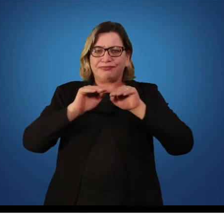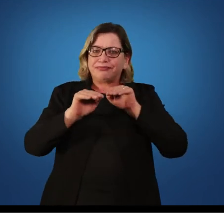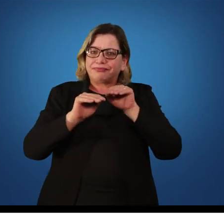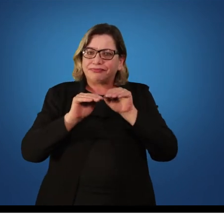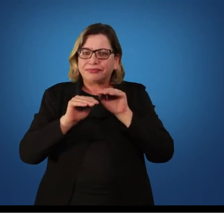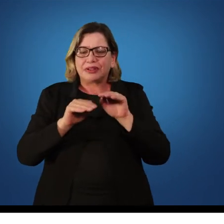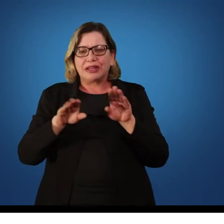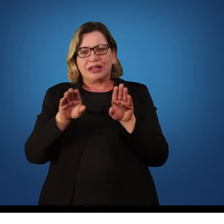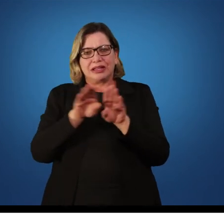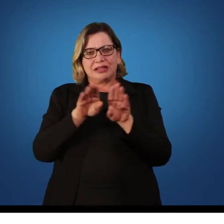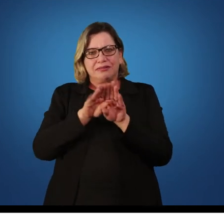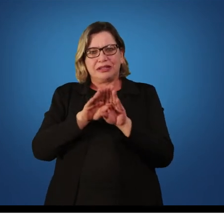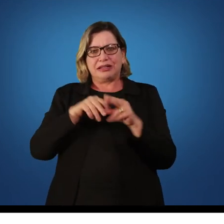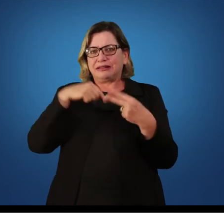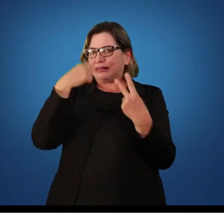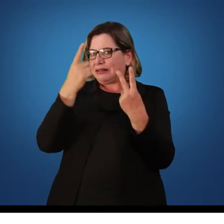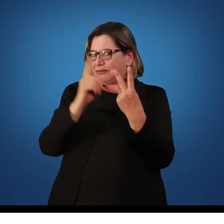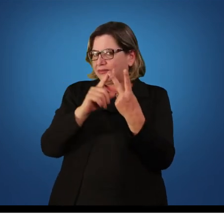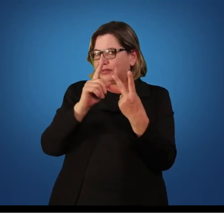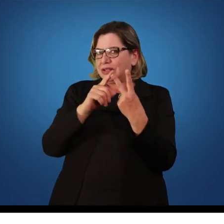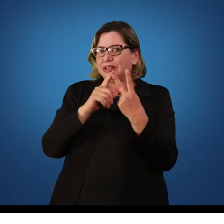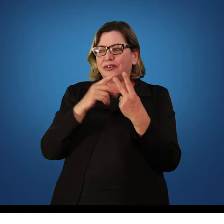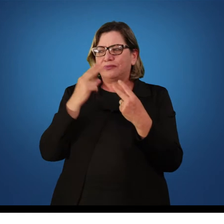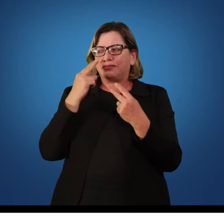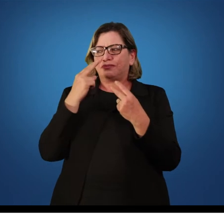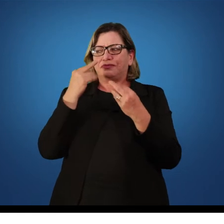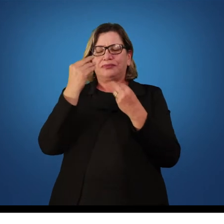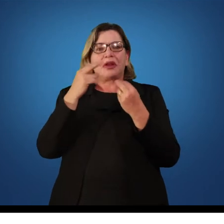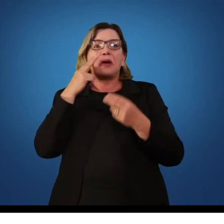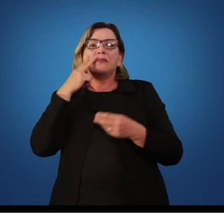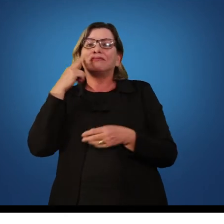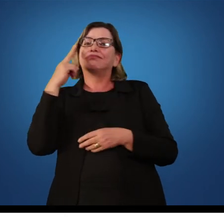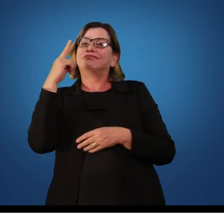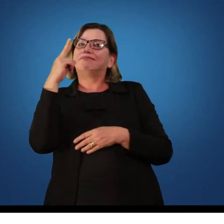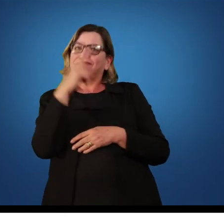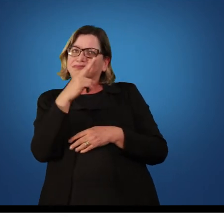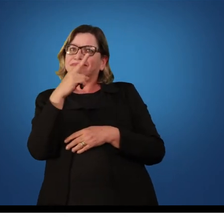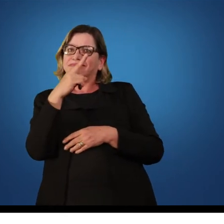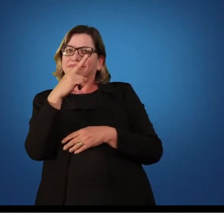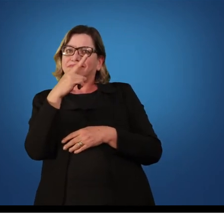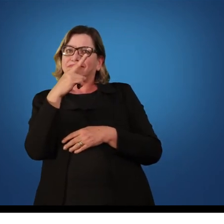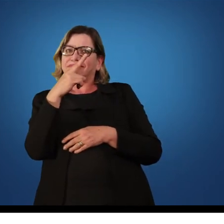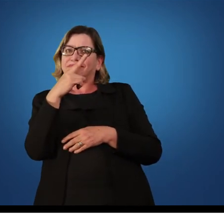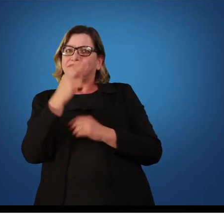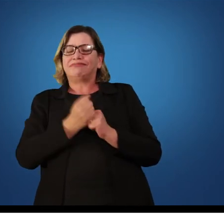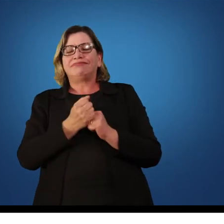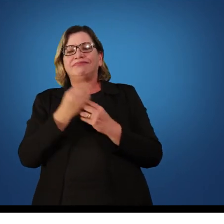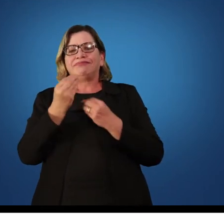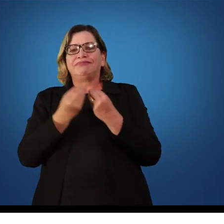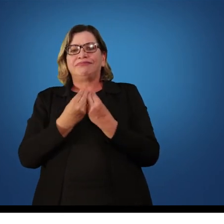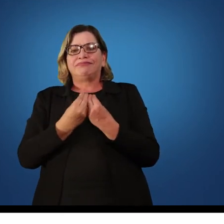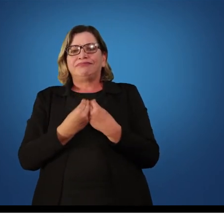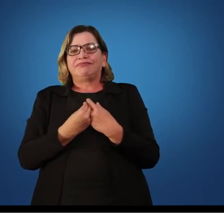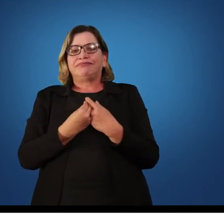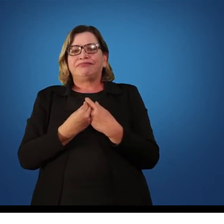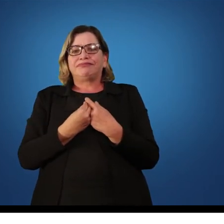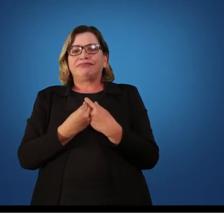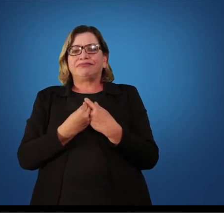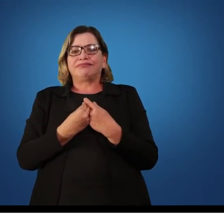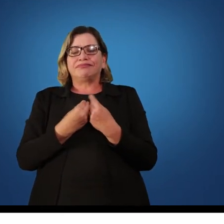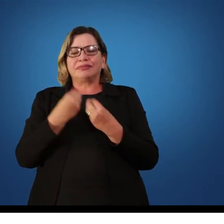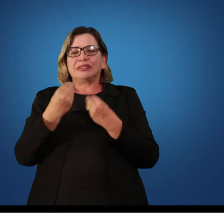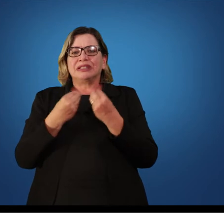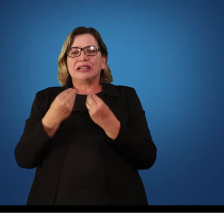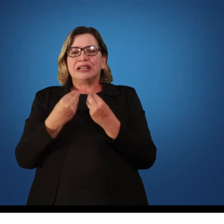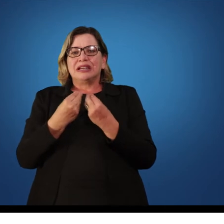Feedback aumentado ou extrínseco e feedback intrínseco. O feedback aumentado, ele pode ser